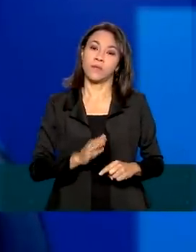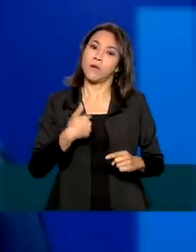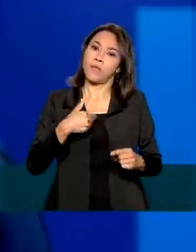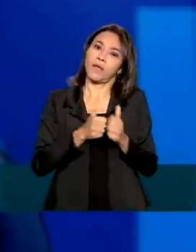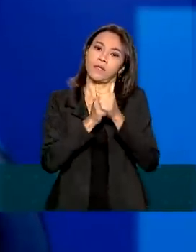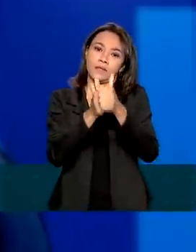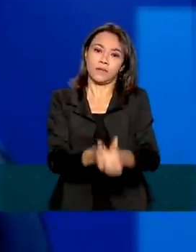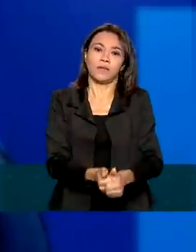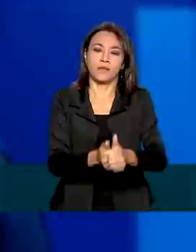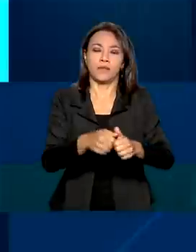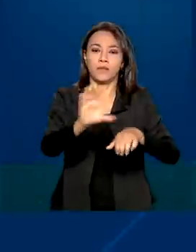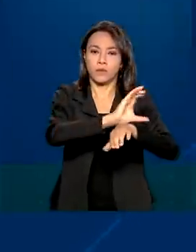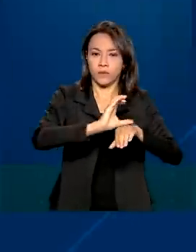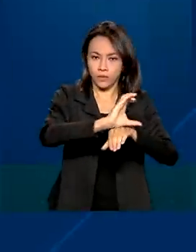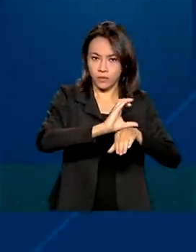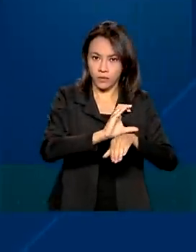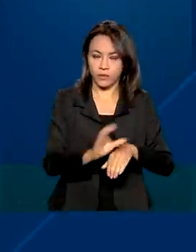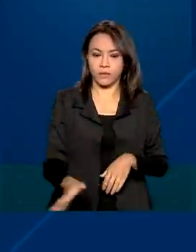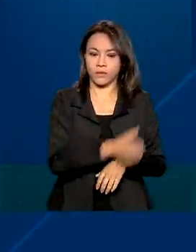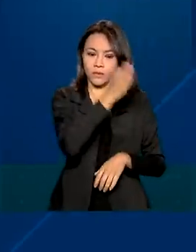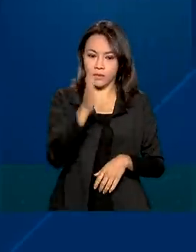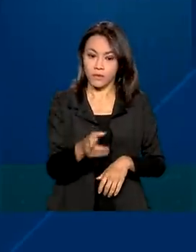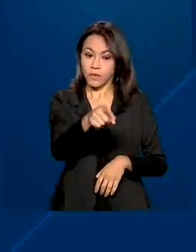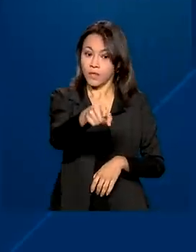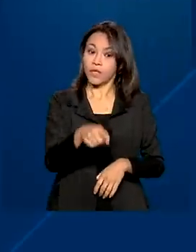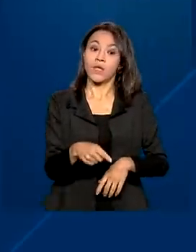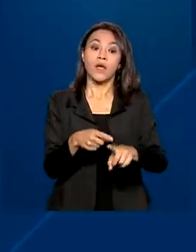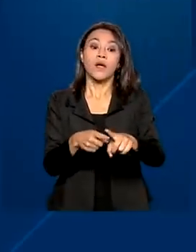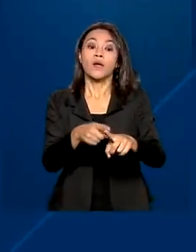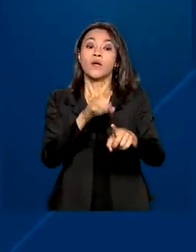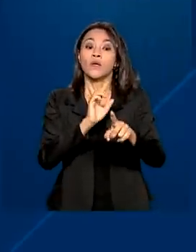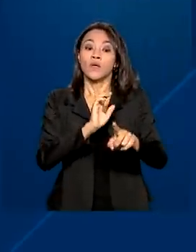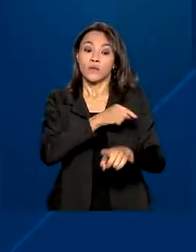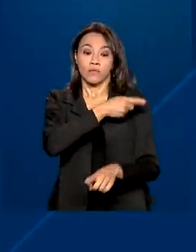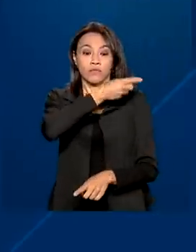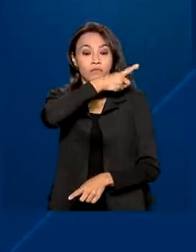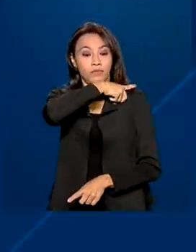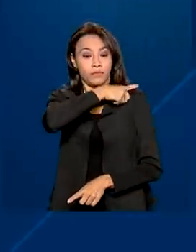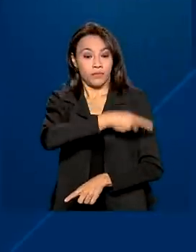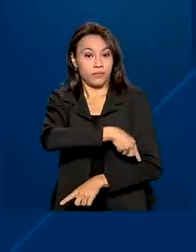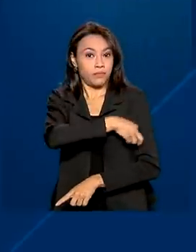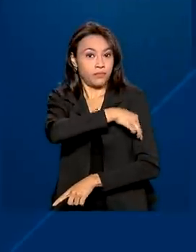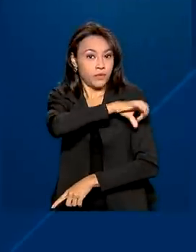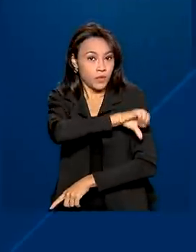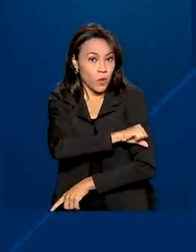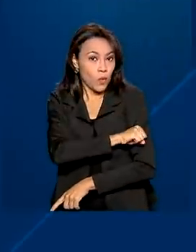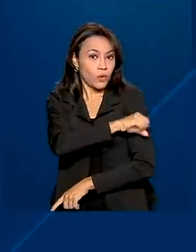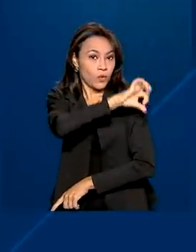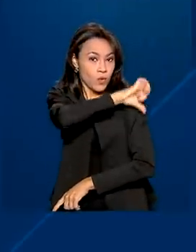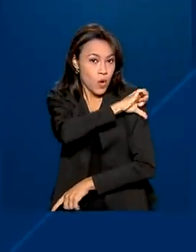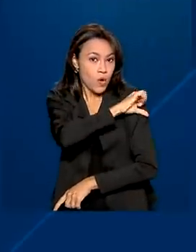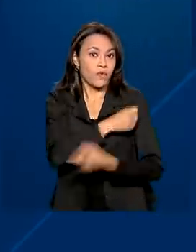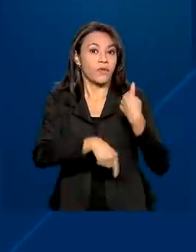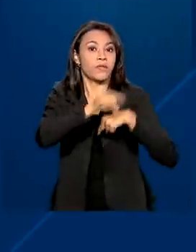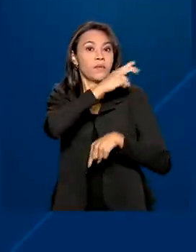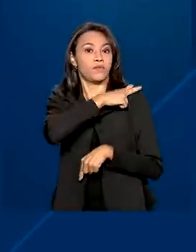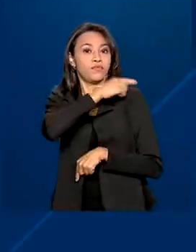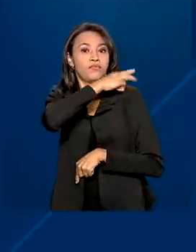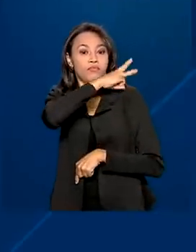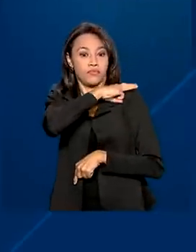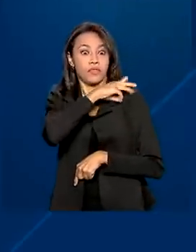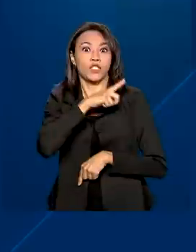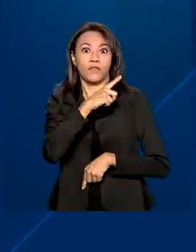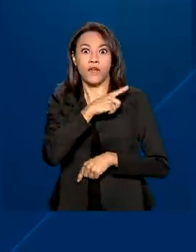dispositivo constitucional. Os anos finais do ensino fundamental e o ensino médio tiveram aumento no número de